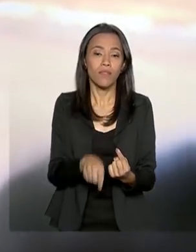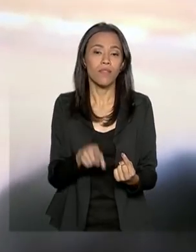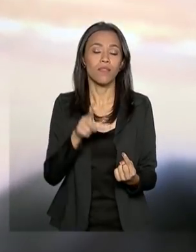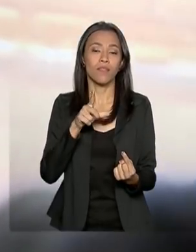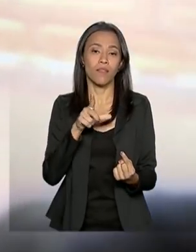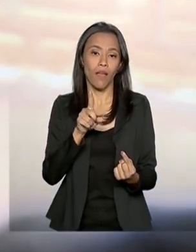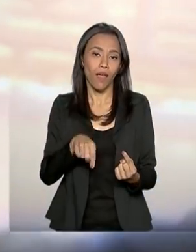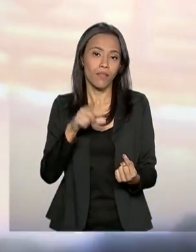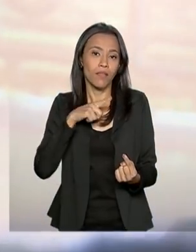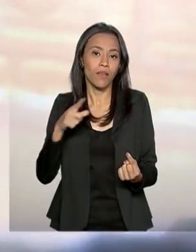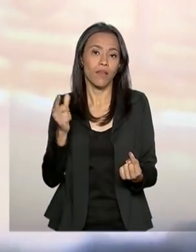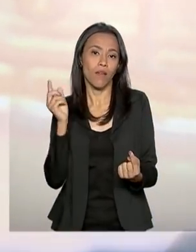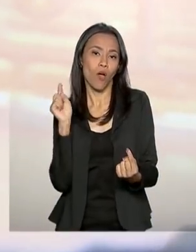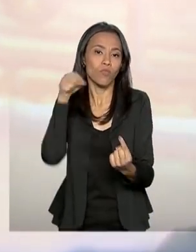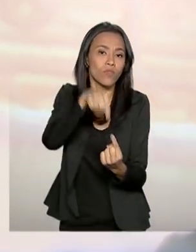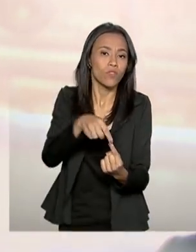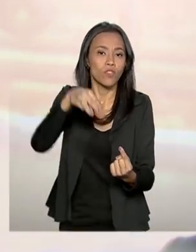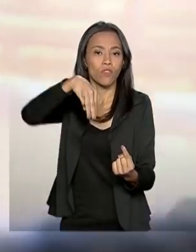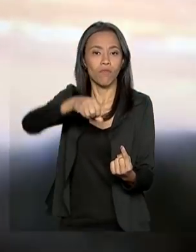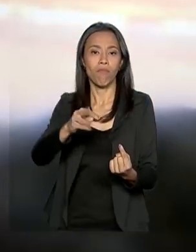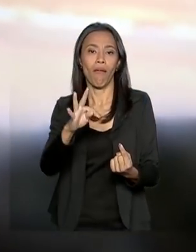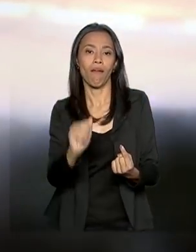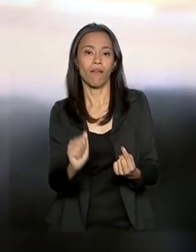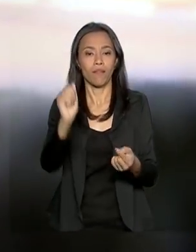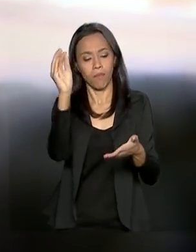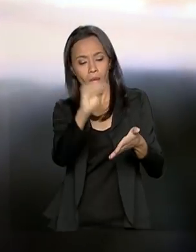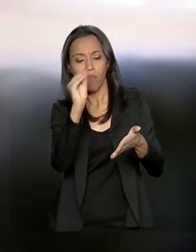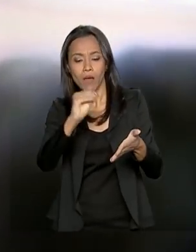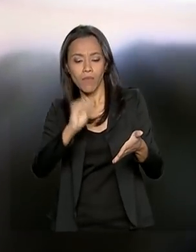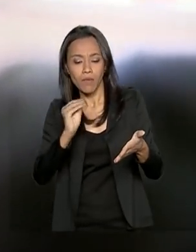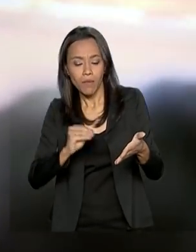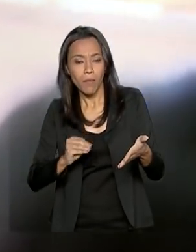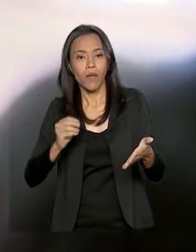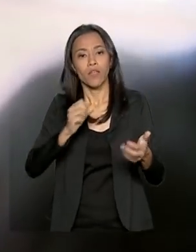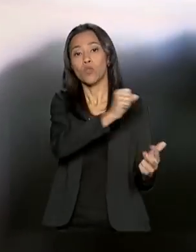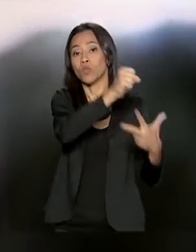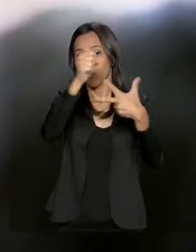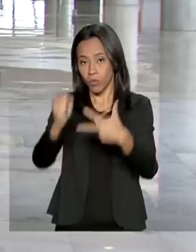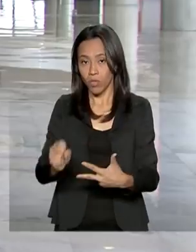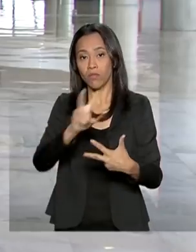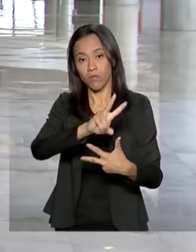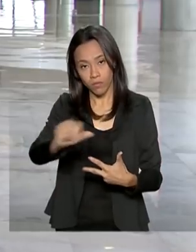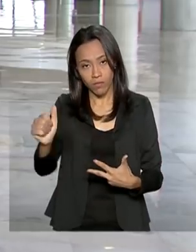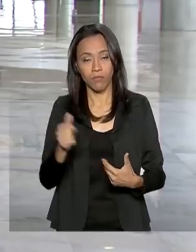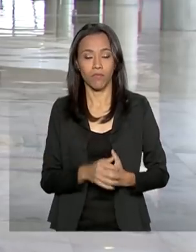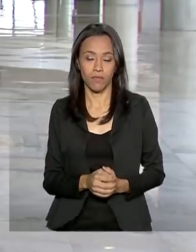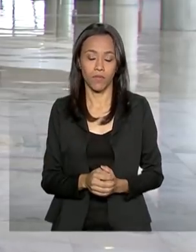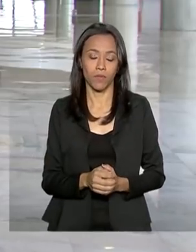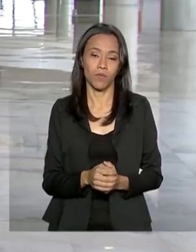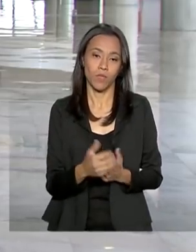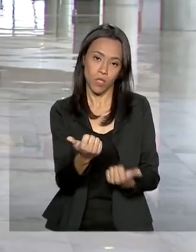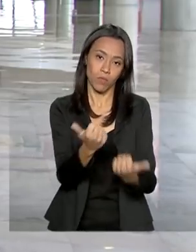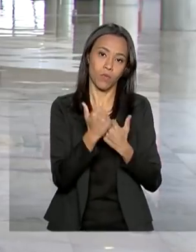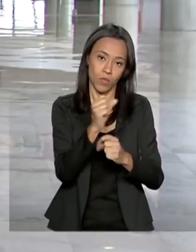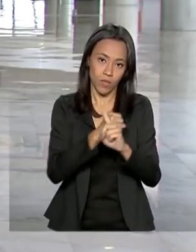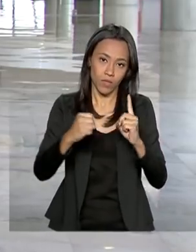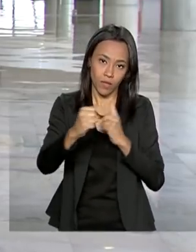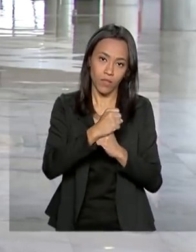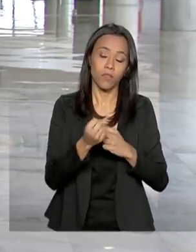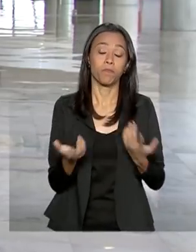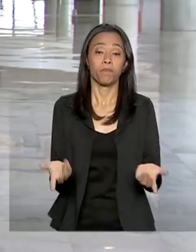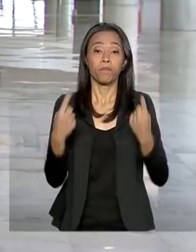metas ou ações que os poderes vão juntos poder buscar em favor da sociedade. E dando